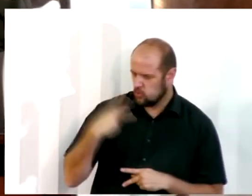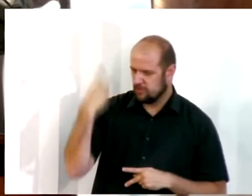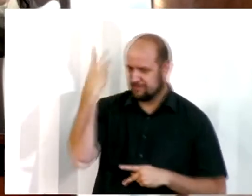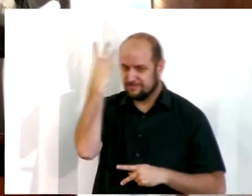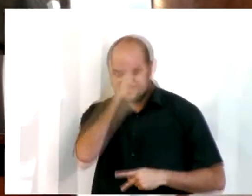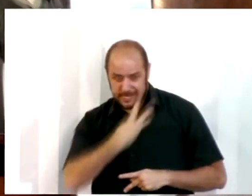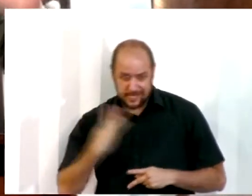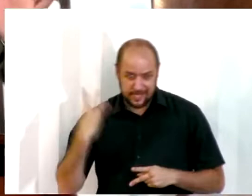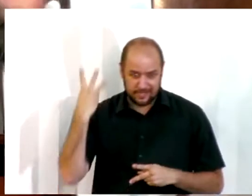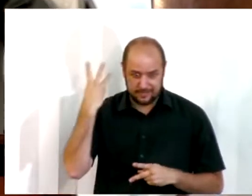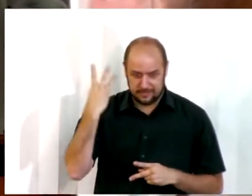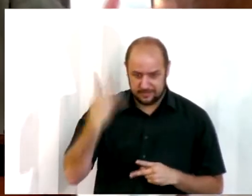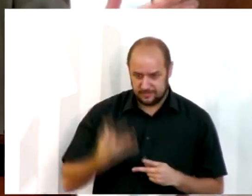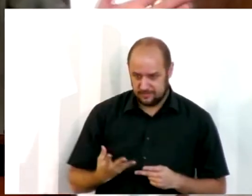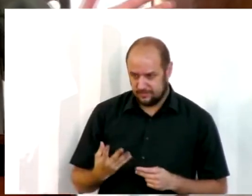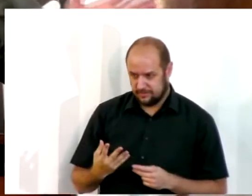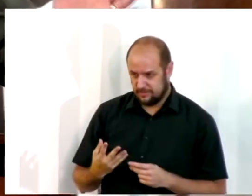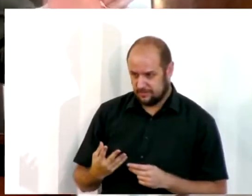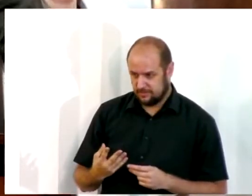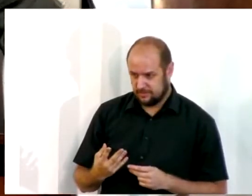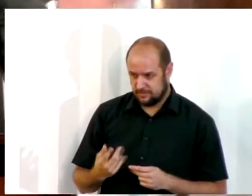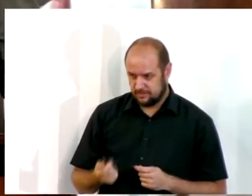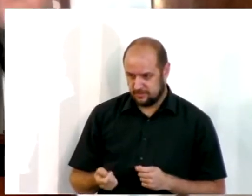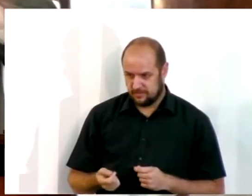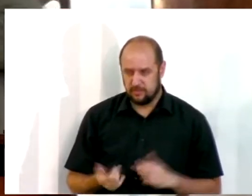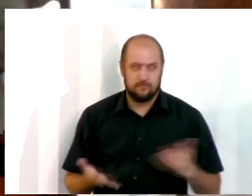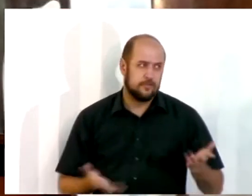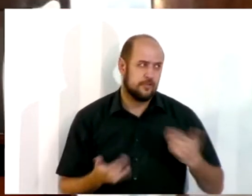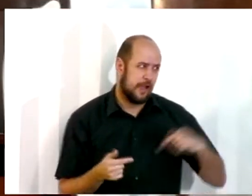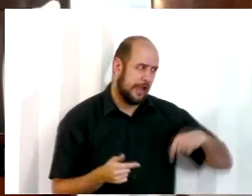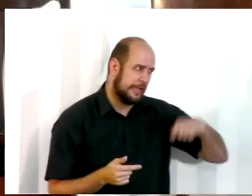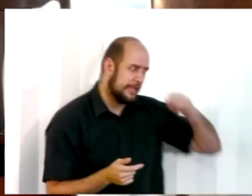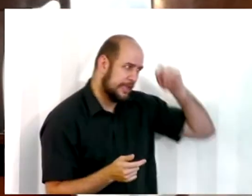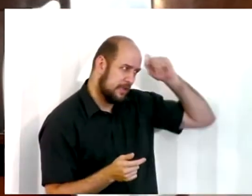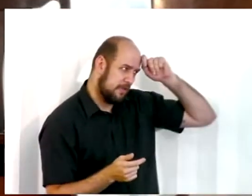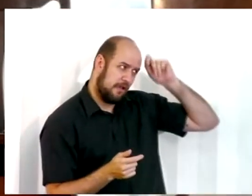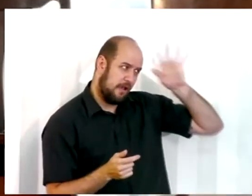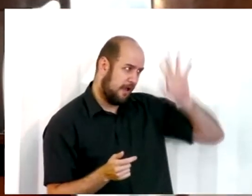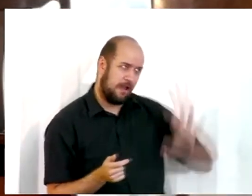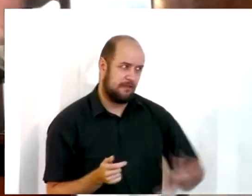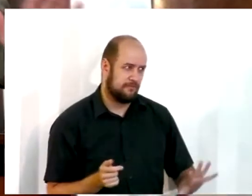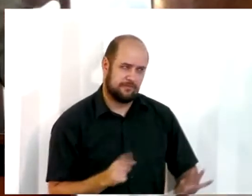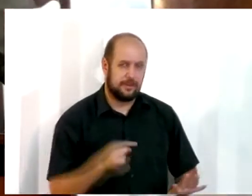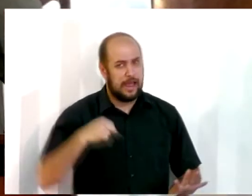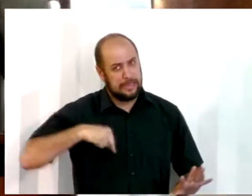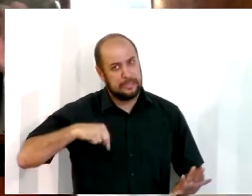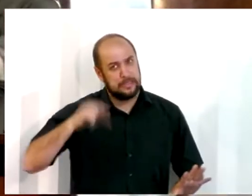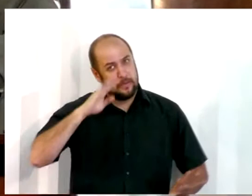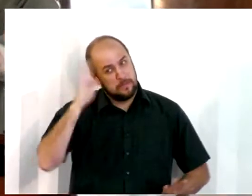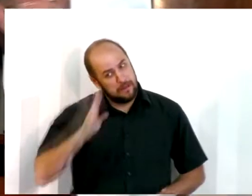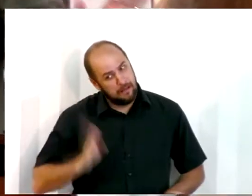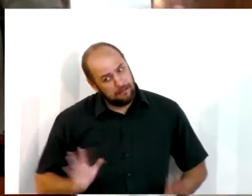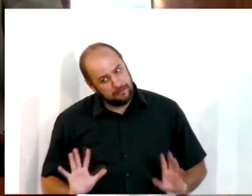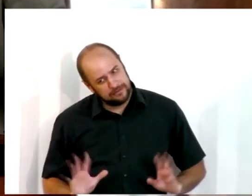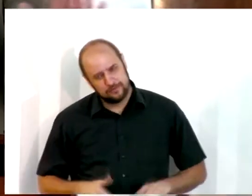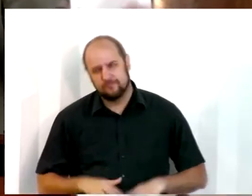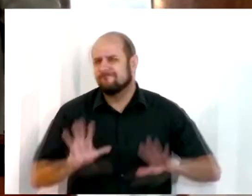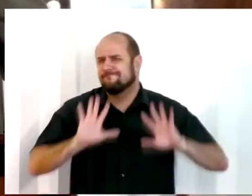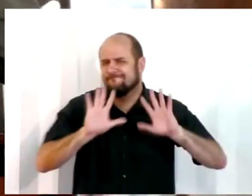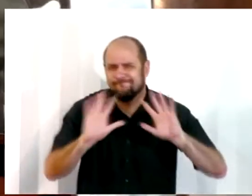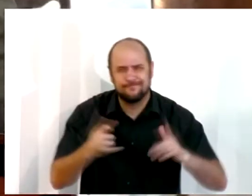Aí talvez você diga, não, pastor, mas aqui não é a África, Aqui é o Brasil. Ok, não vamos mudar os hábitos. Fique tranquilo. O sermão vai ter o mesmo